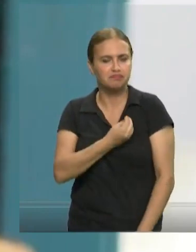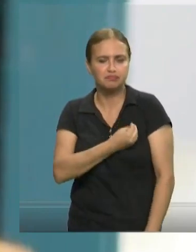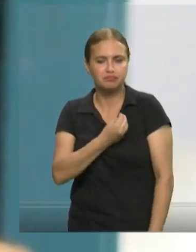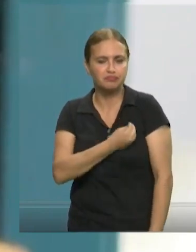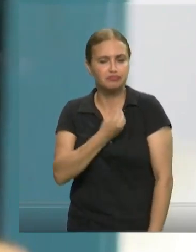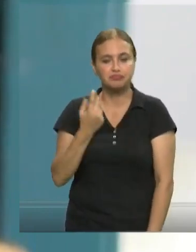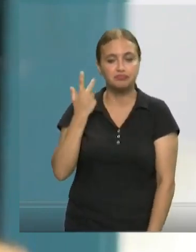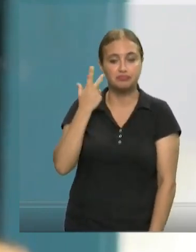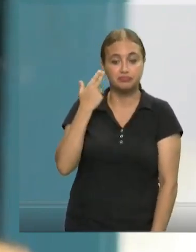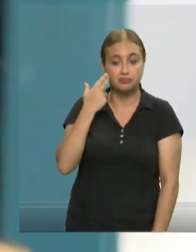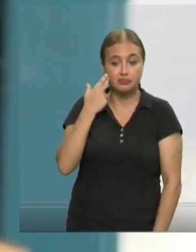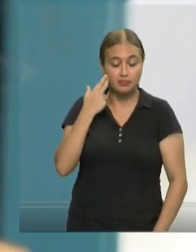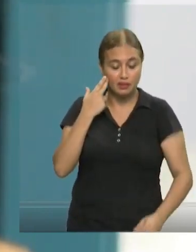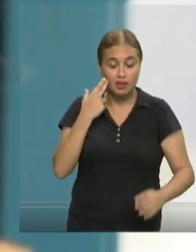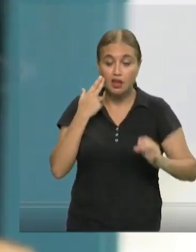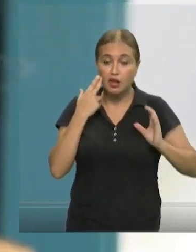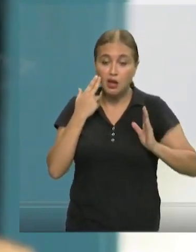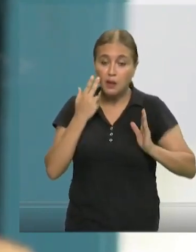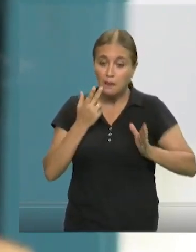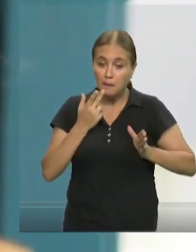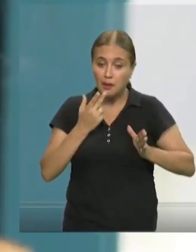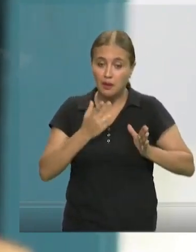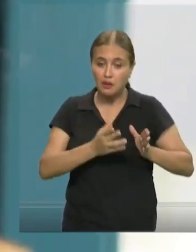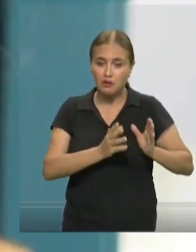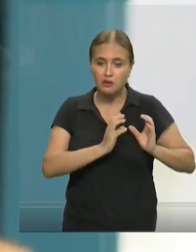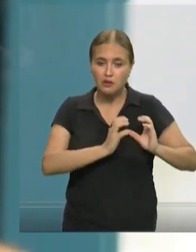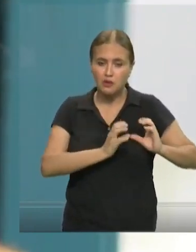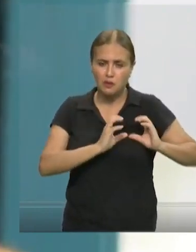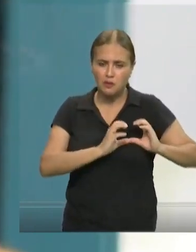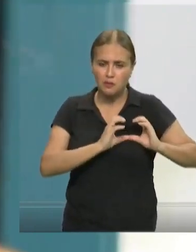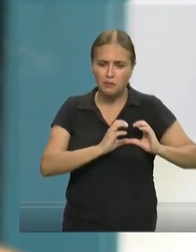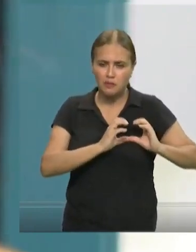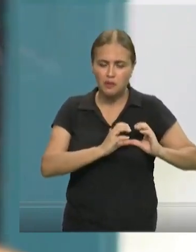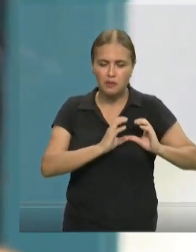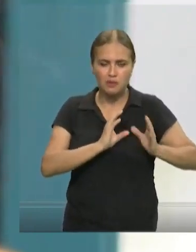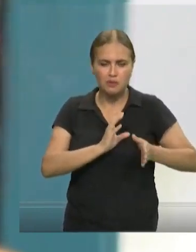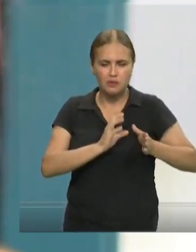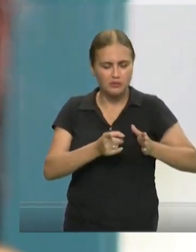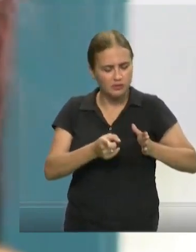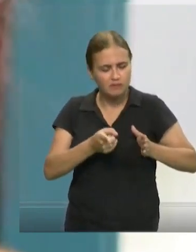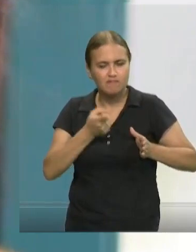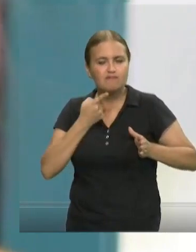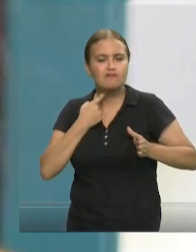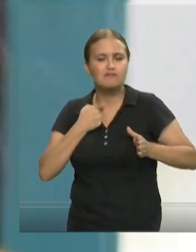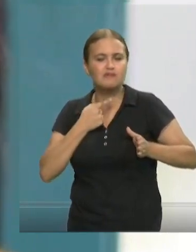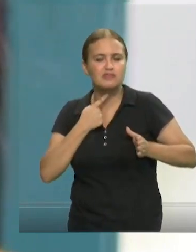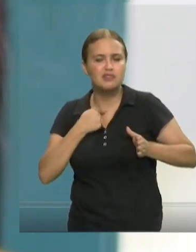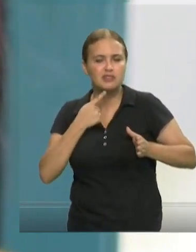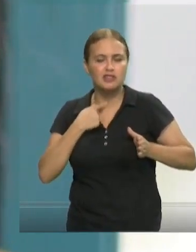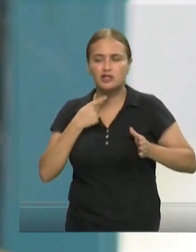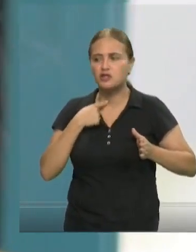A ponto do meu coração se contrair de inveja e desejo quando eu vejo uma freira.